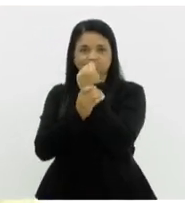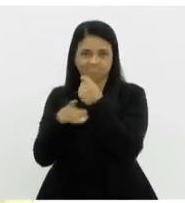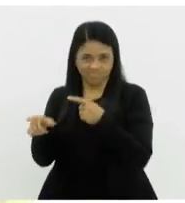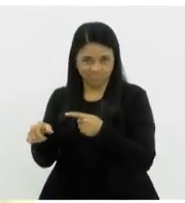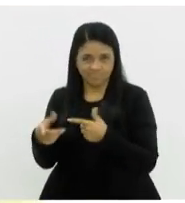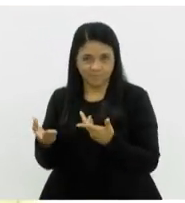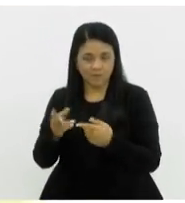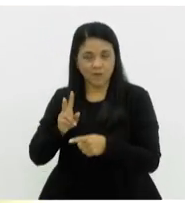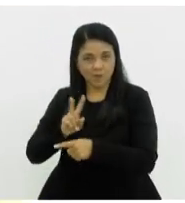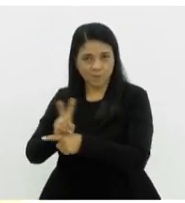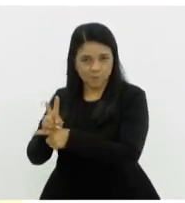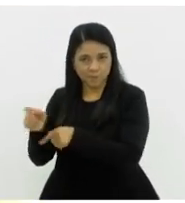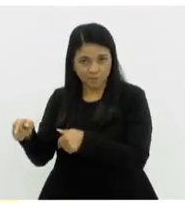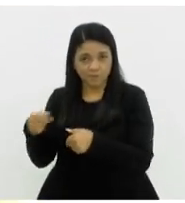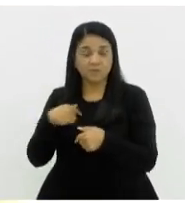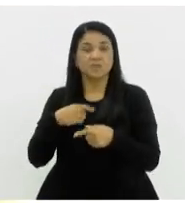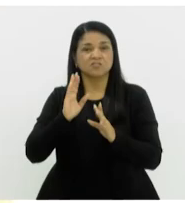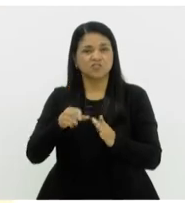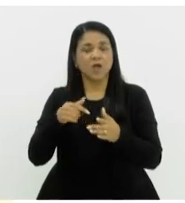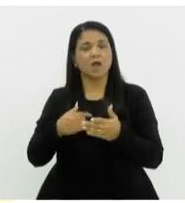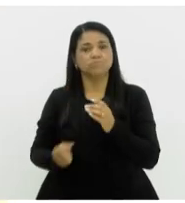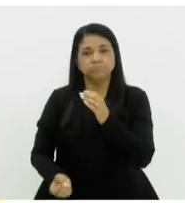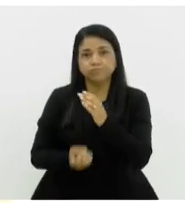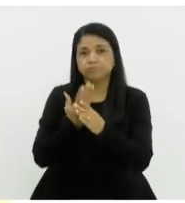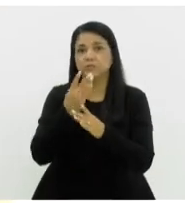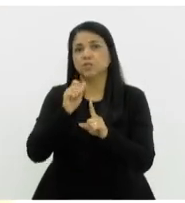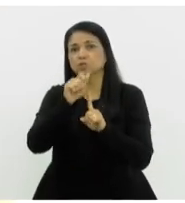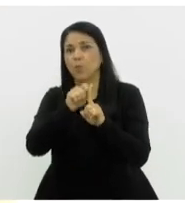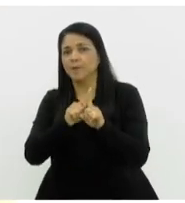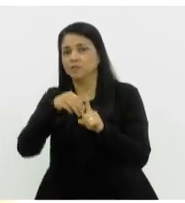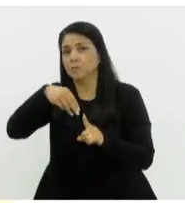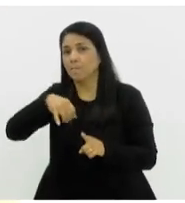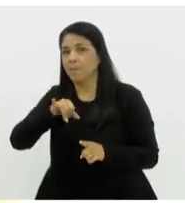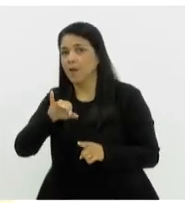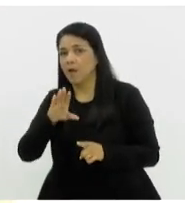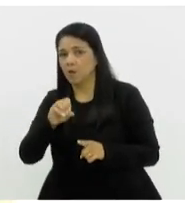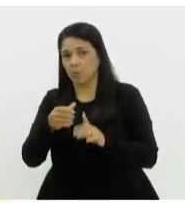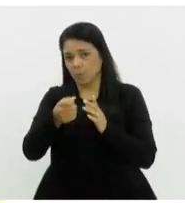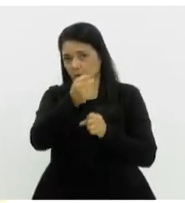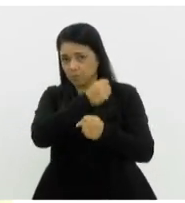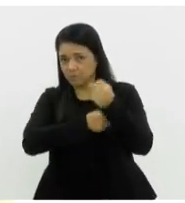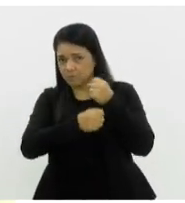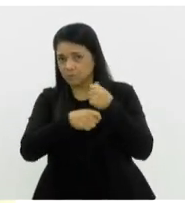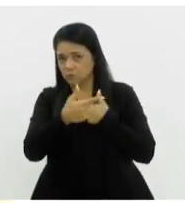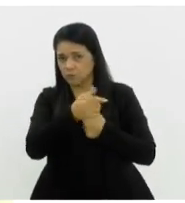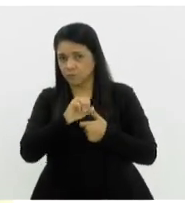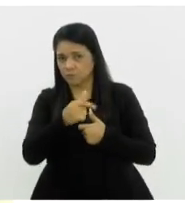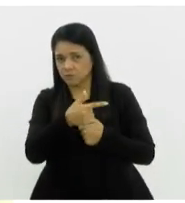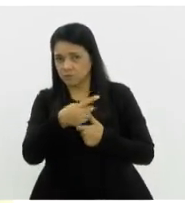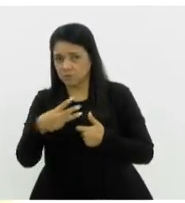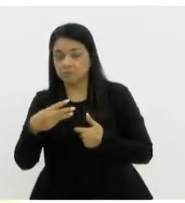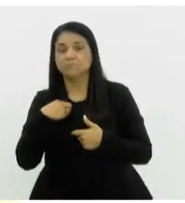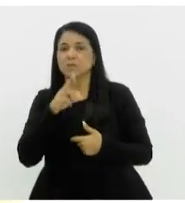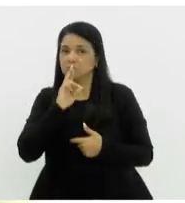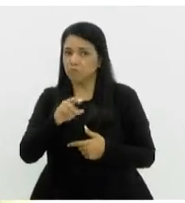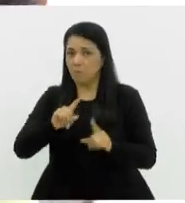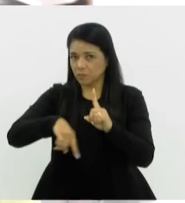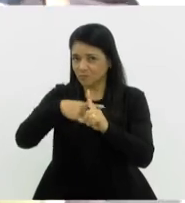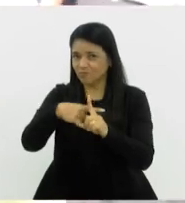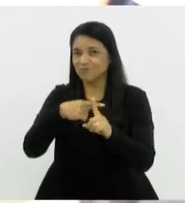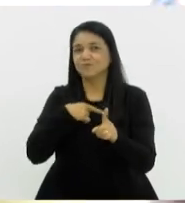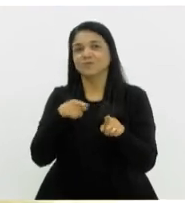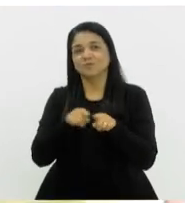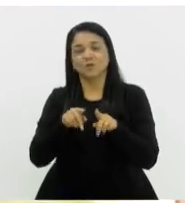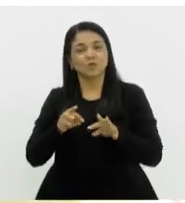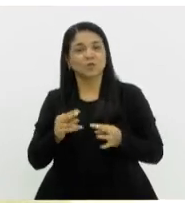funcionado muito bem, já está implantado desde o mês de maio e tem trazido bons resultados para os usuários, tanto para o passageiro